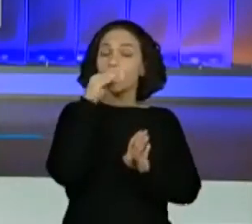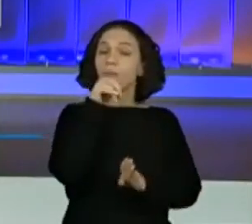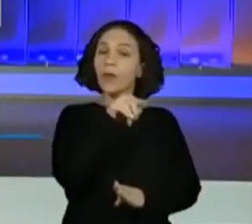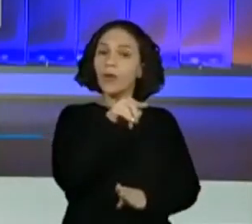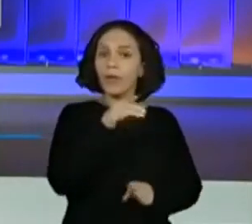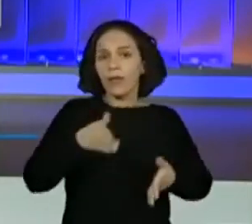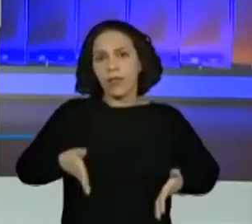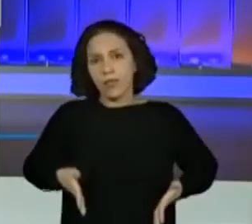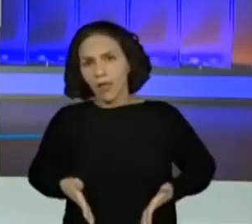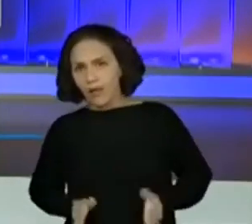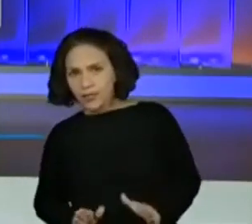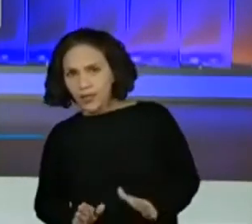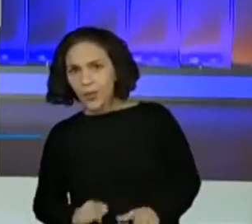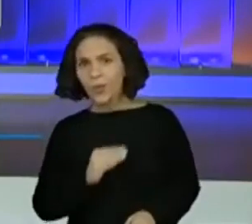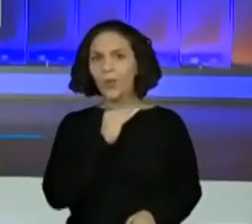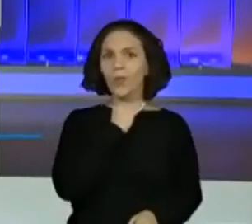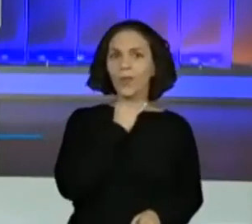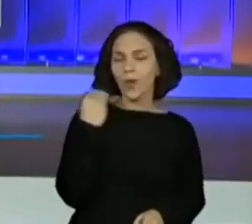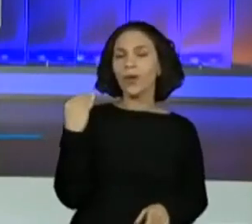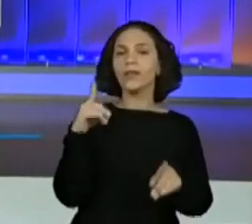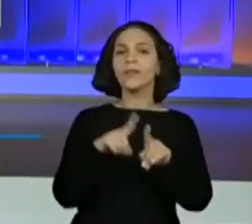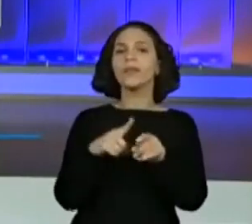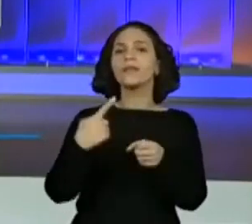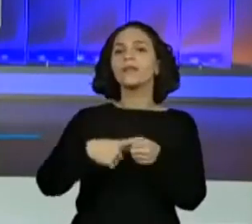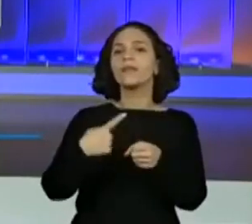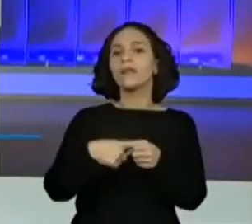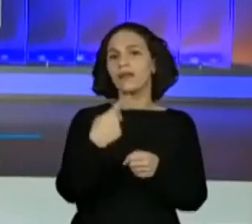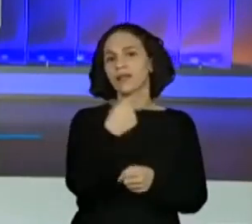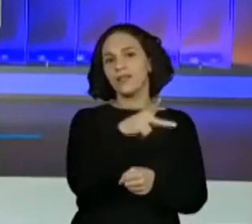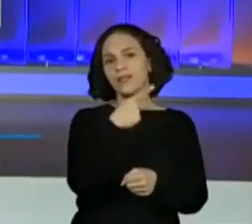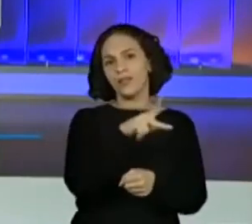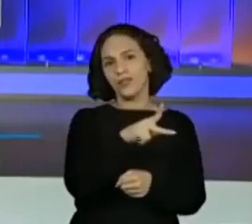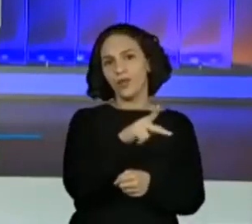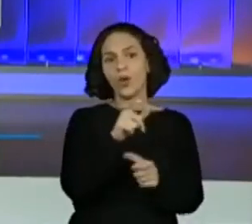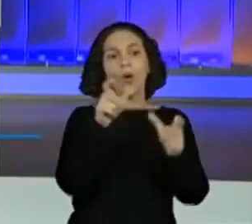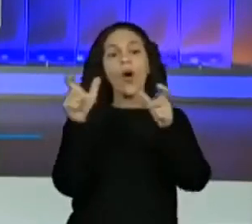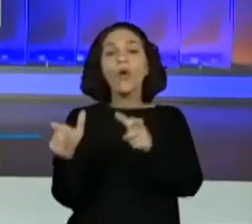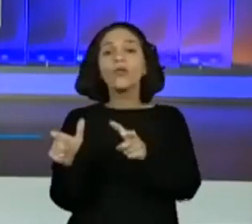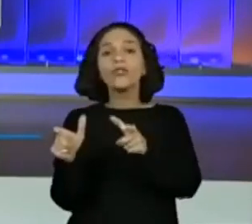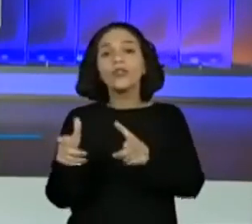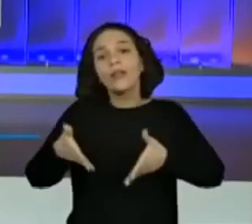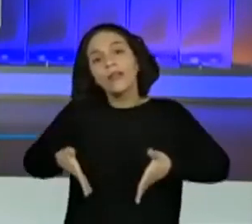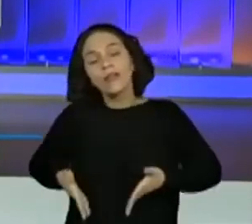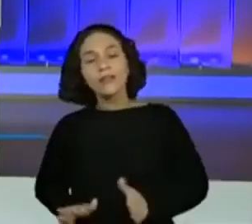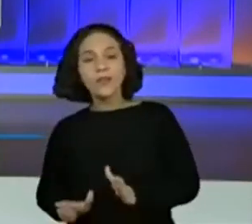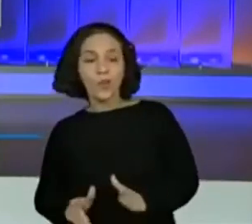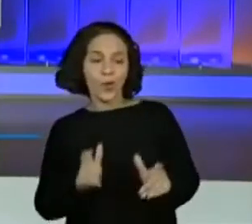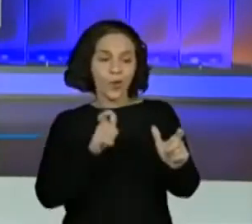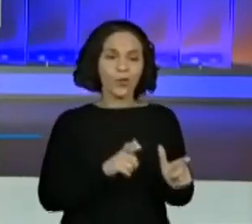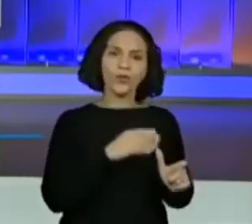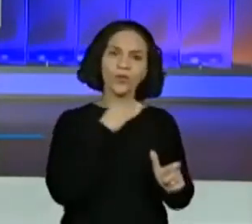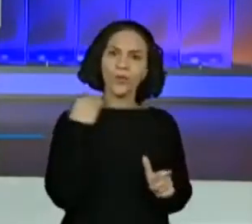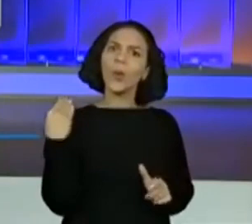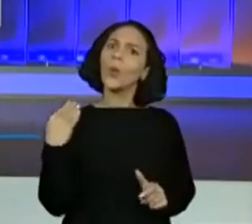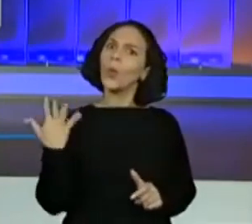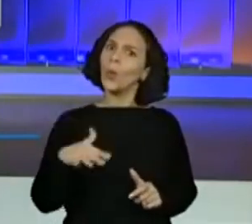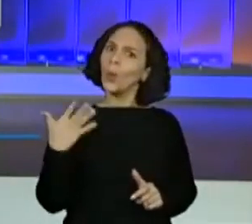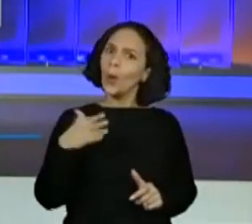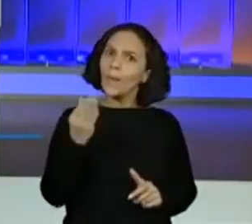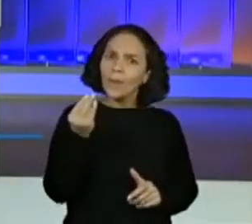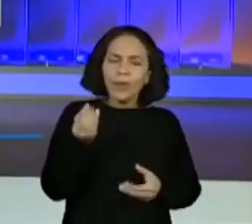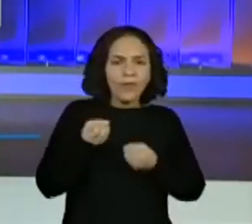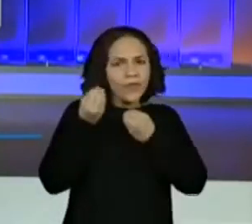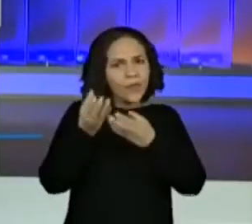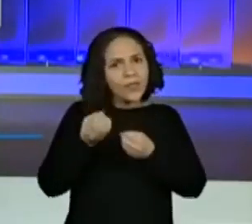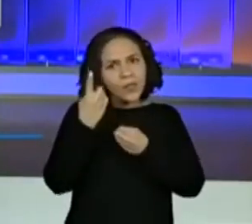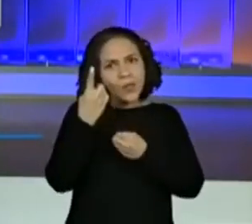do falecimento e cidade, que ele nasceu e morreu. Tudo isso em dois slides. É muita coisa, certo?